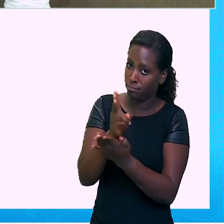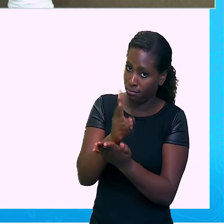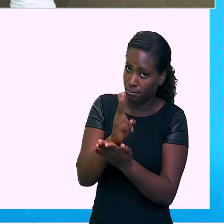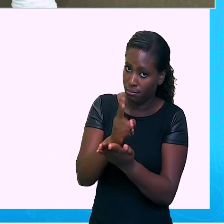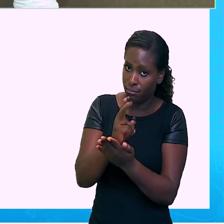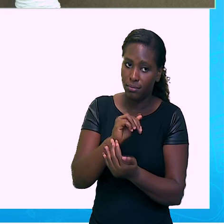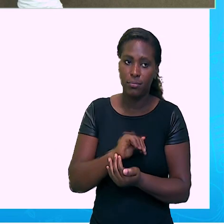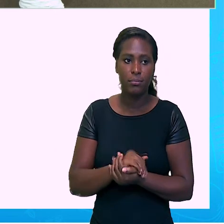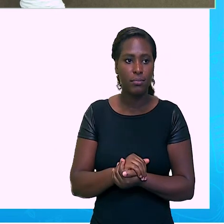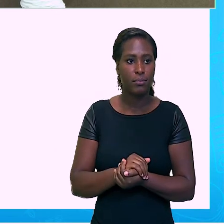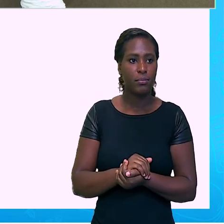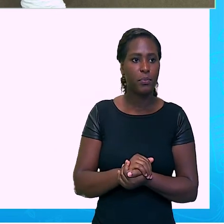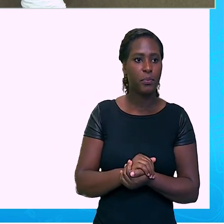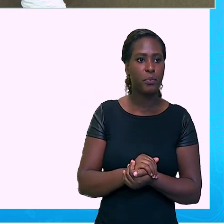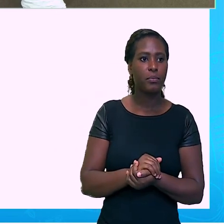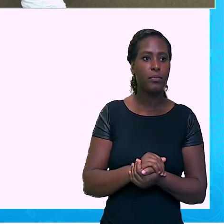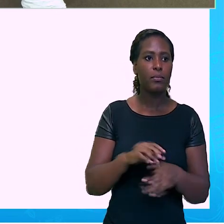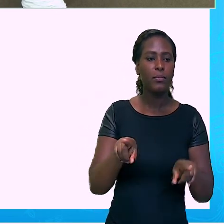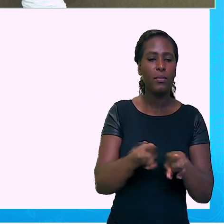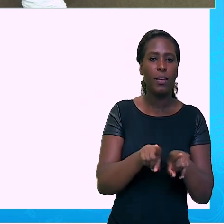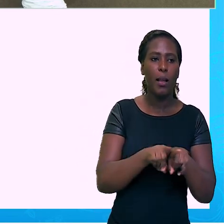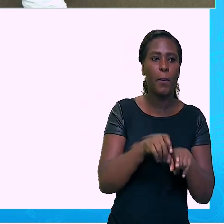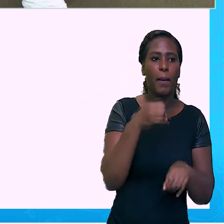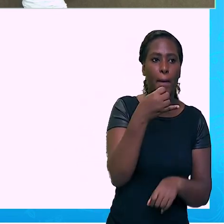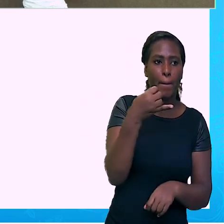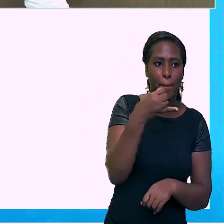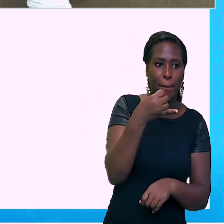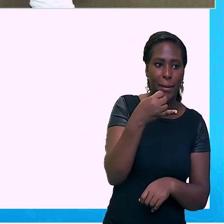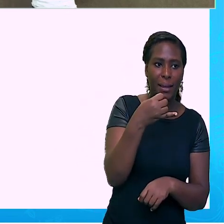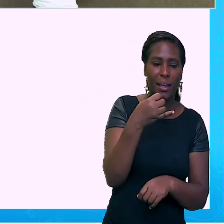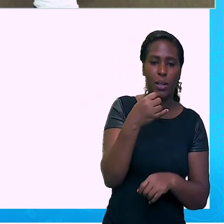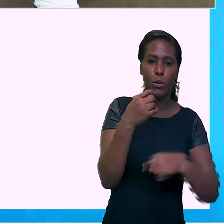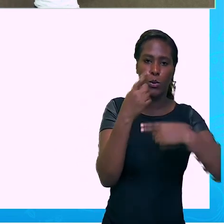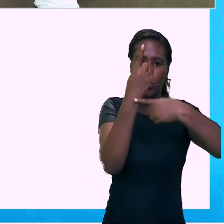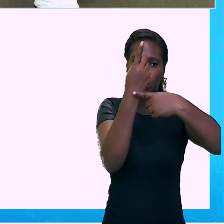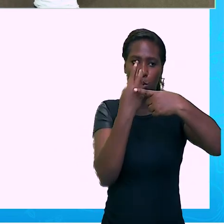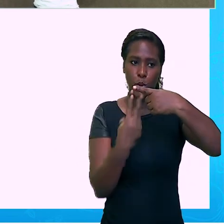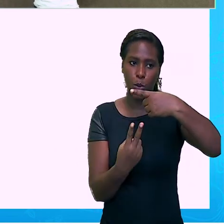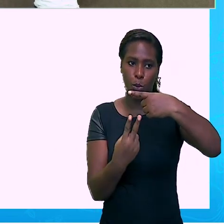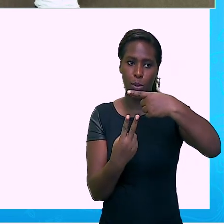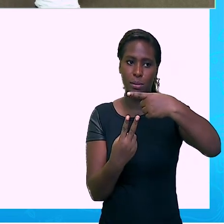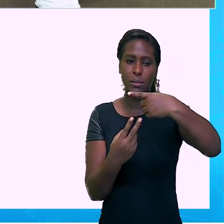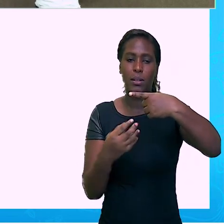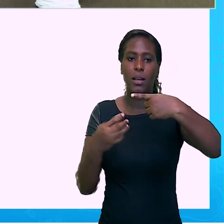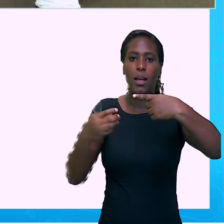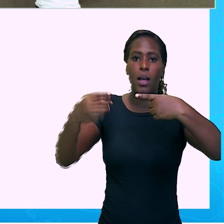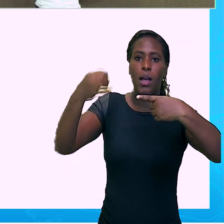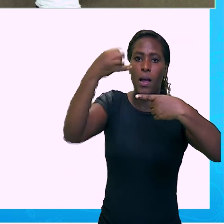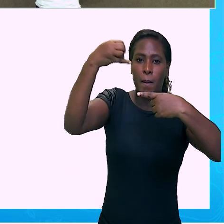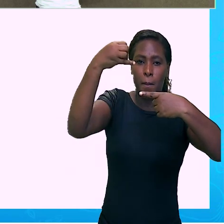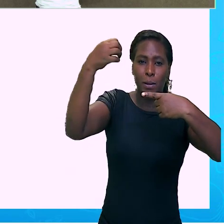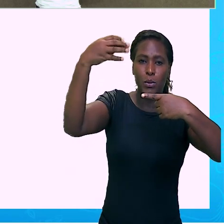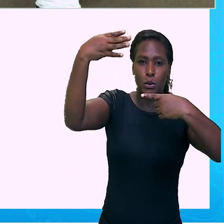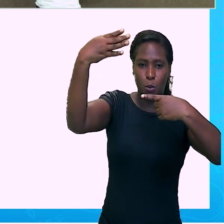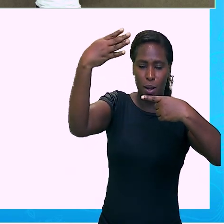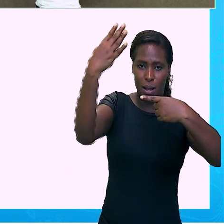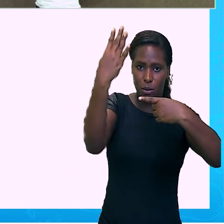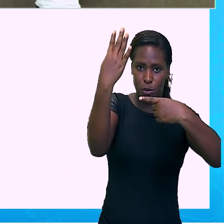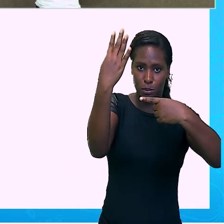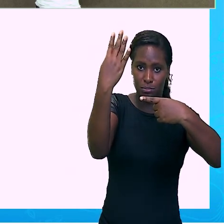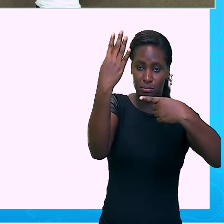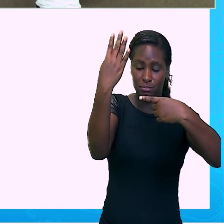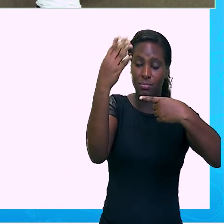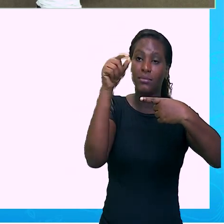Este aqui da mesma forma, base negativo, expoente negativo, eu vou inverter a base,